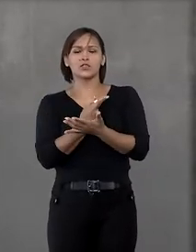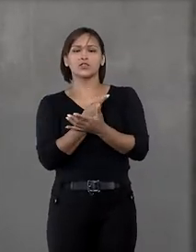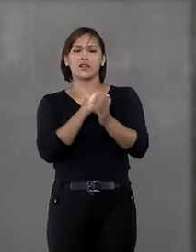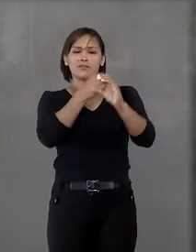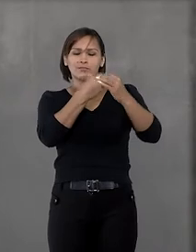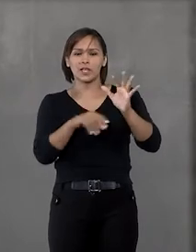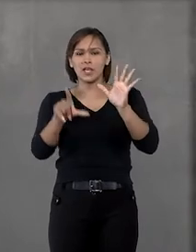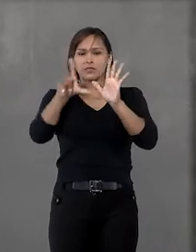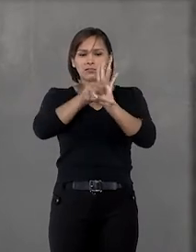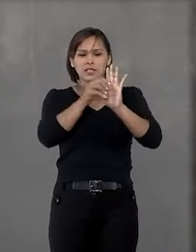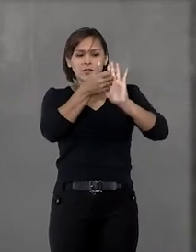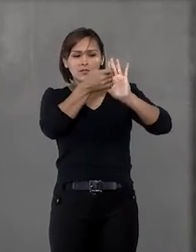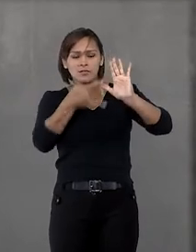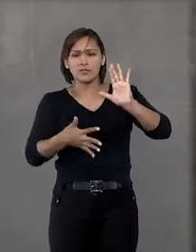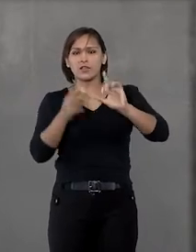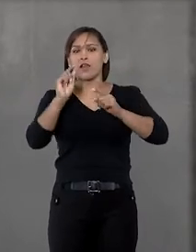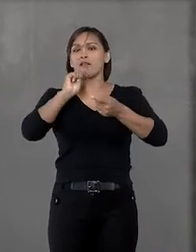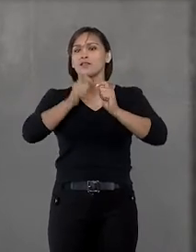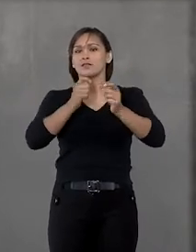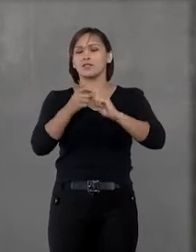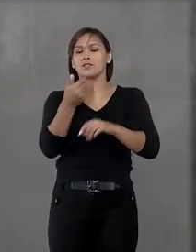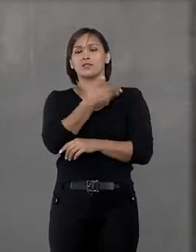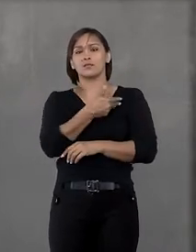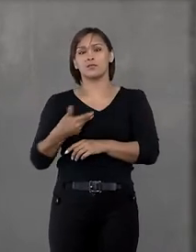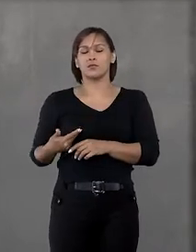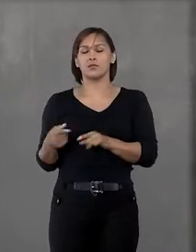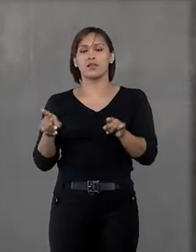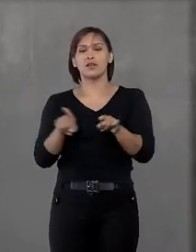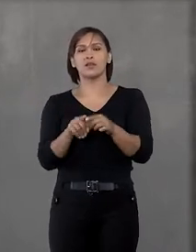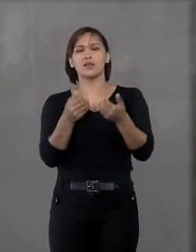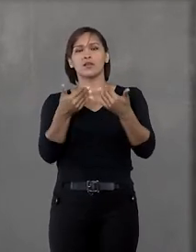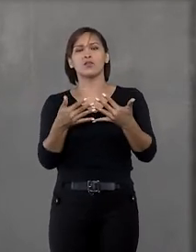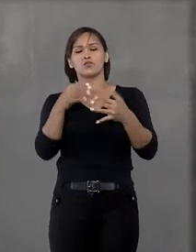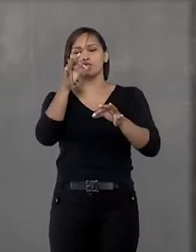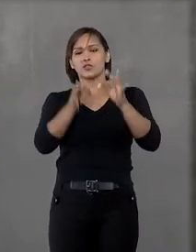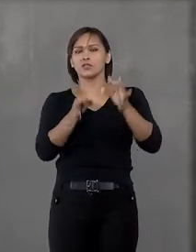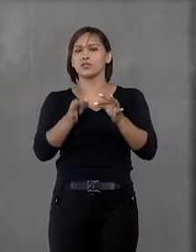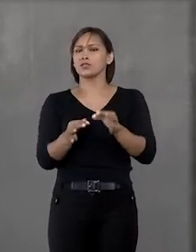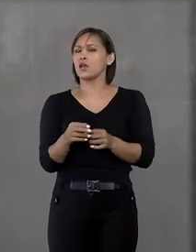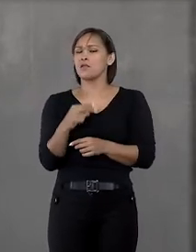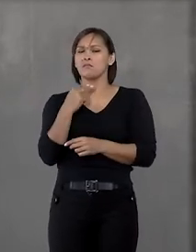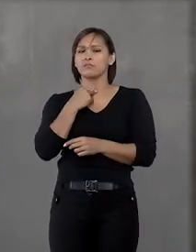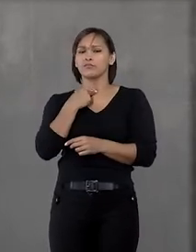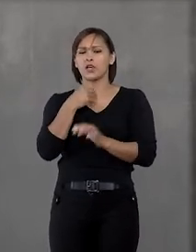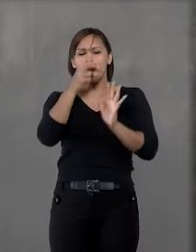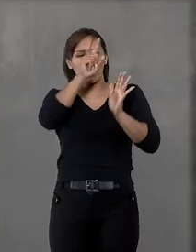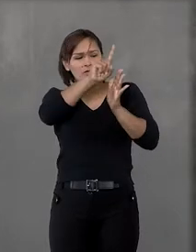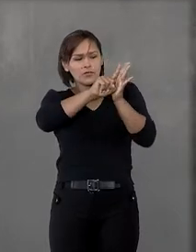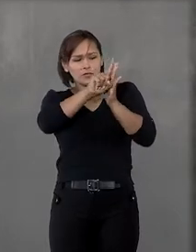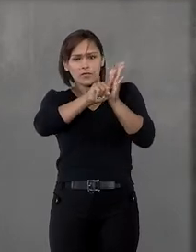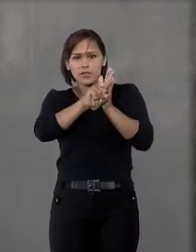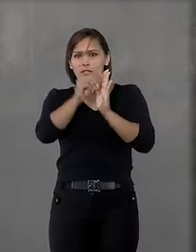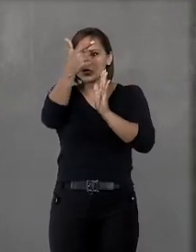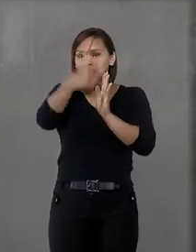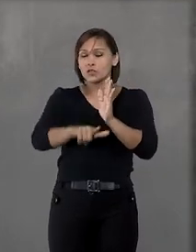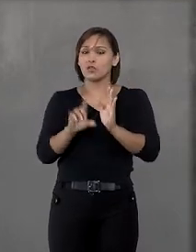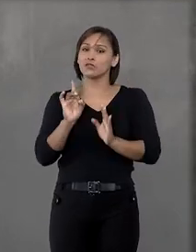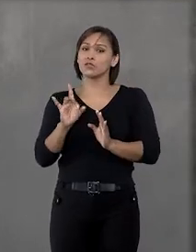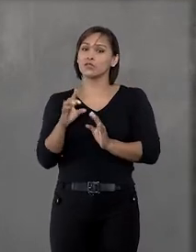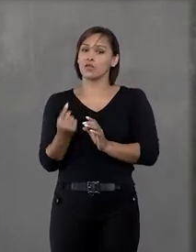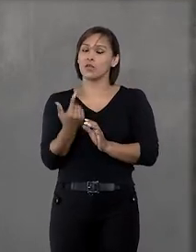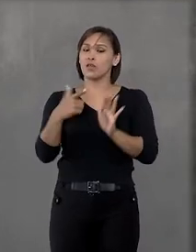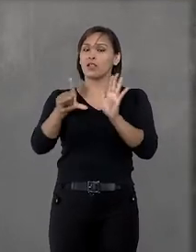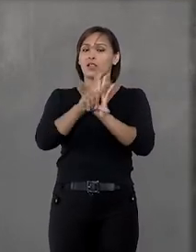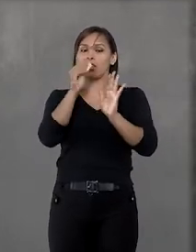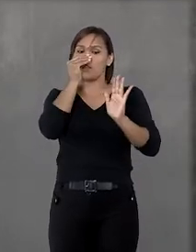discricionariedade da administração pública, de forma que o judiciário não poderia rever o ato questionado, salvo em caso